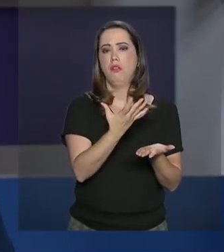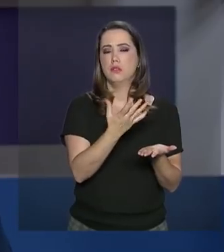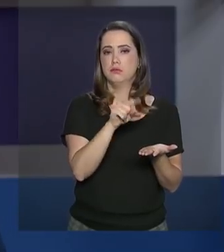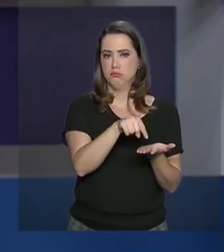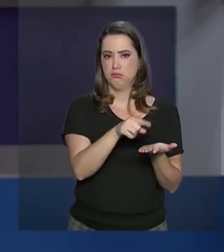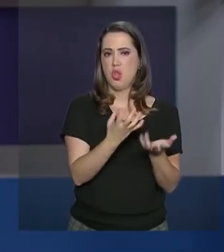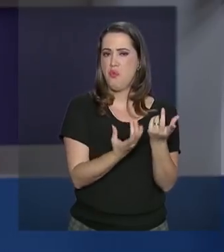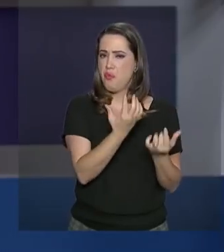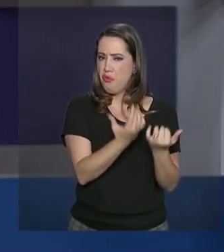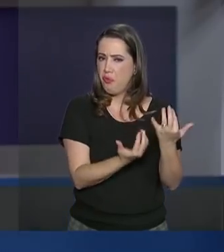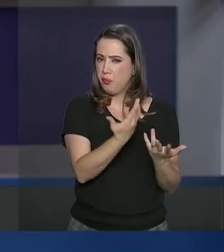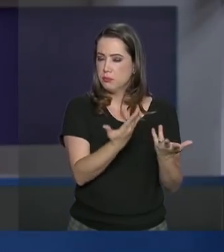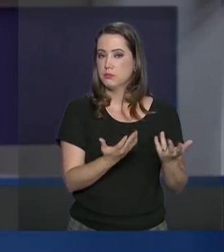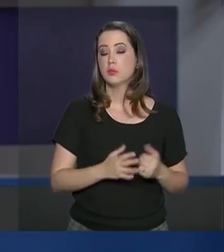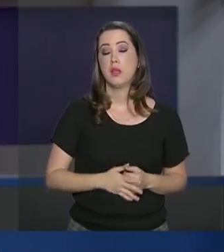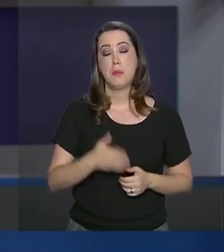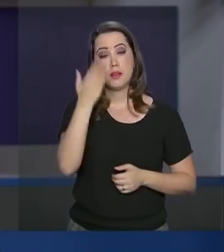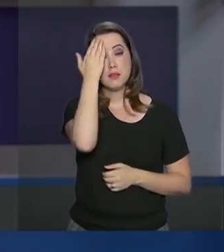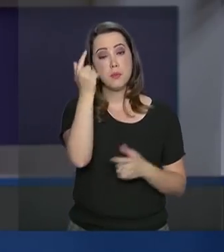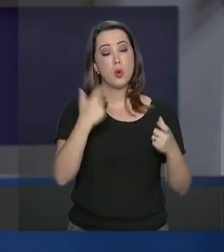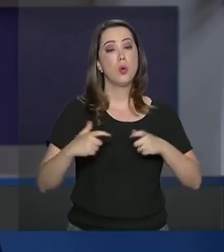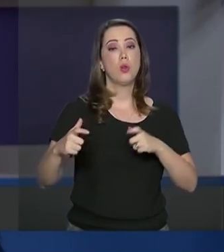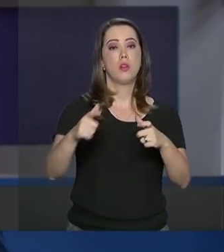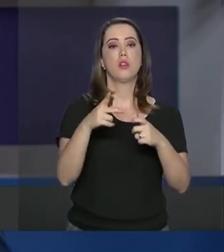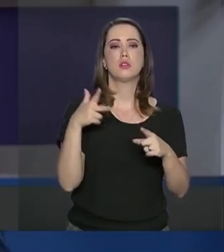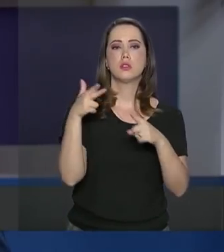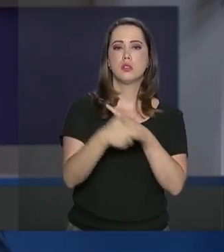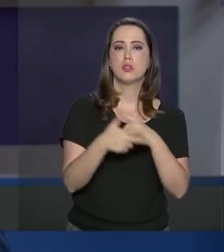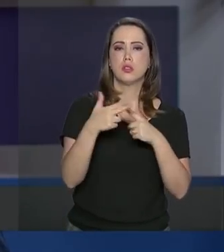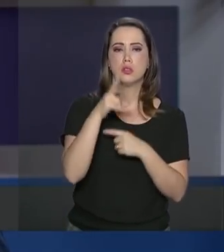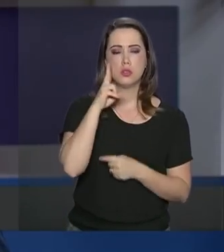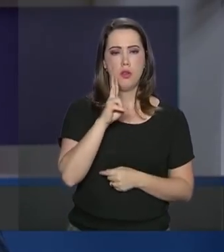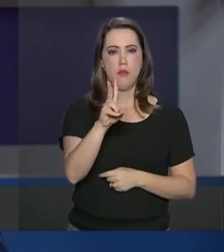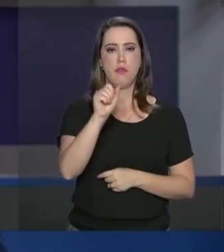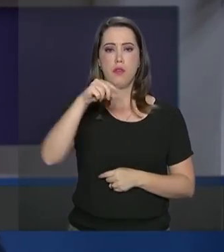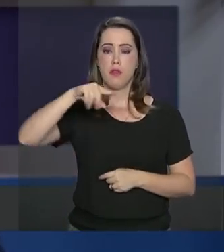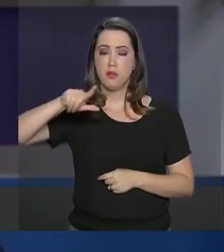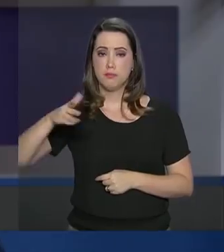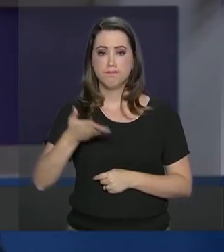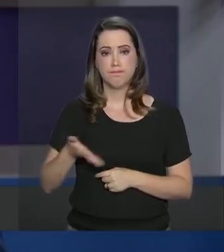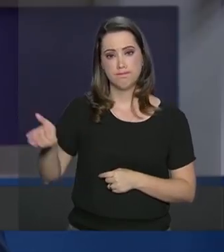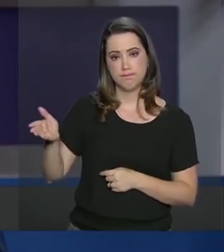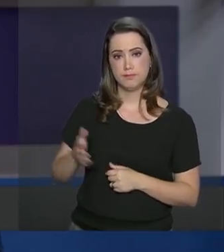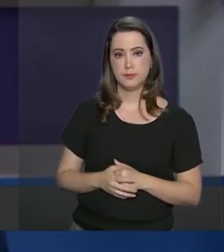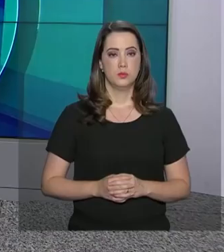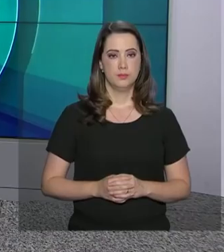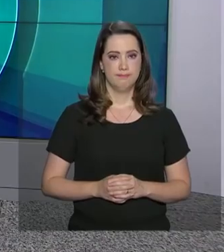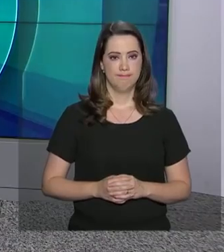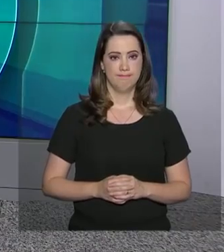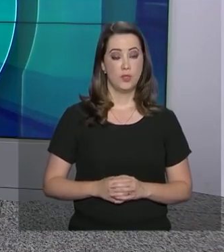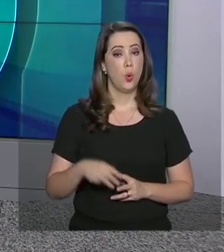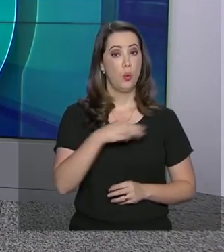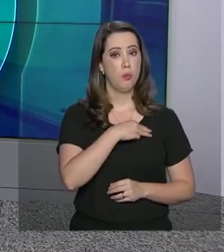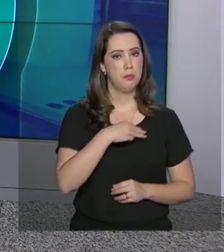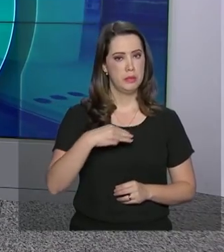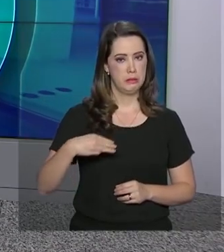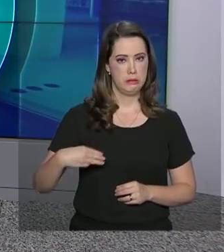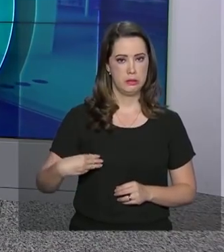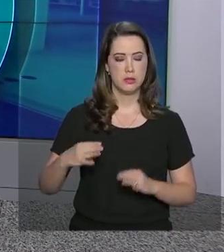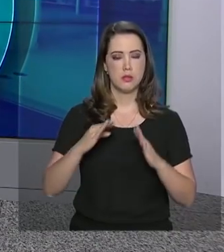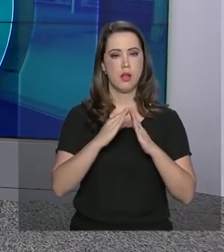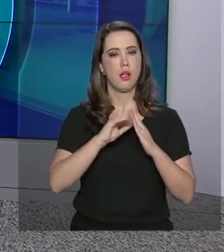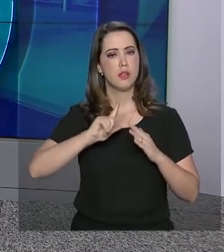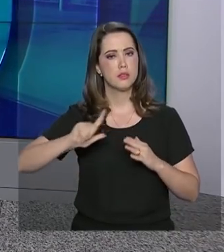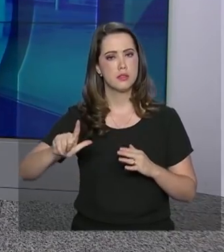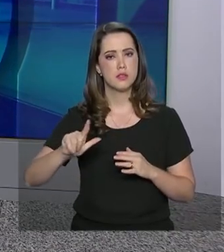saber quais estados terão os celulares bloqueados, basta acessar anatel.gov.br. O ministro-chefe da Casa